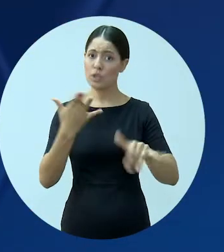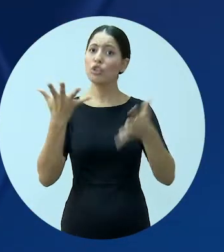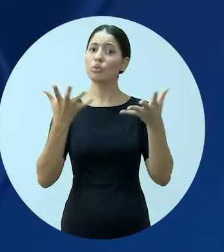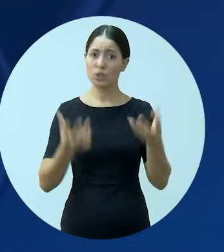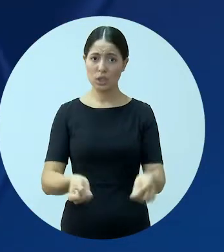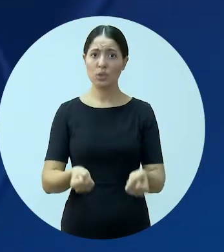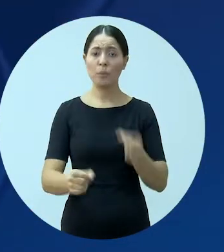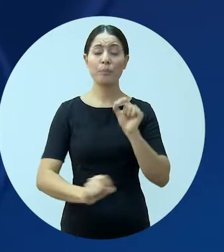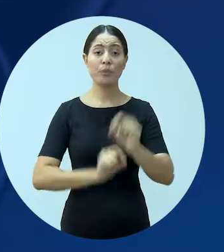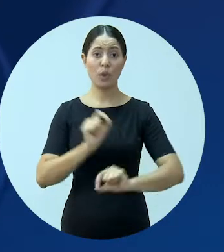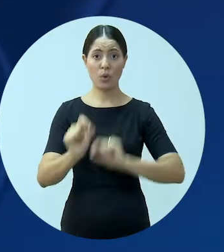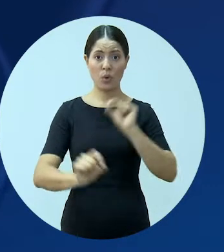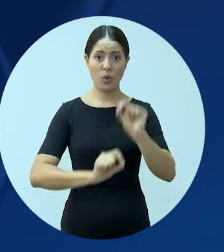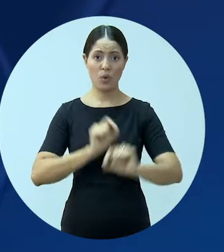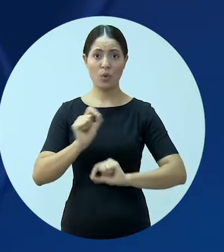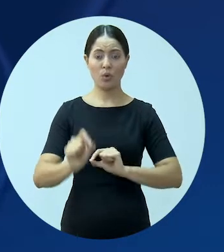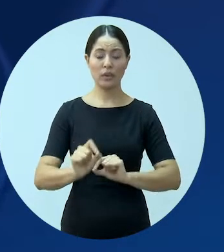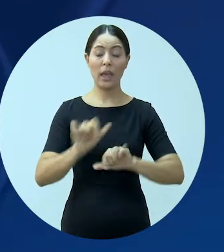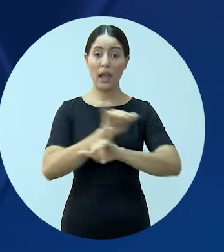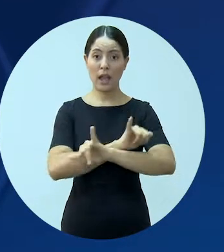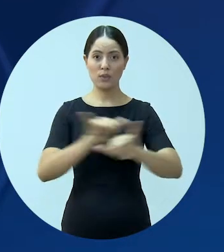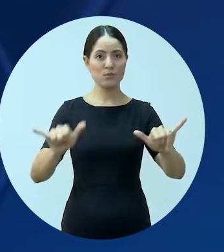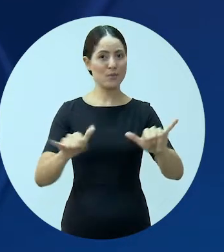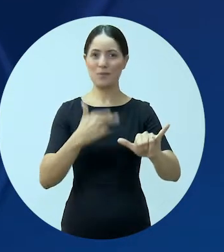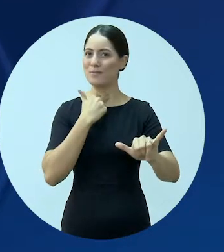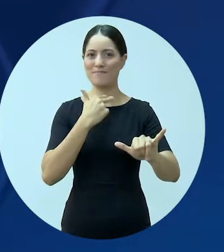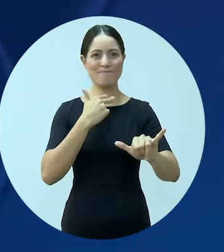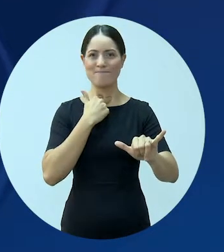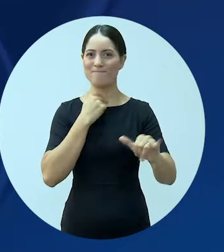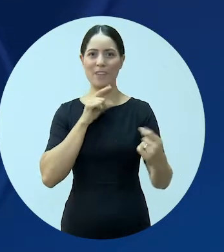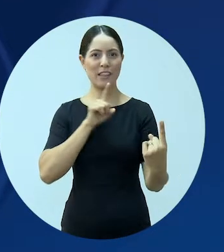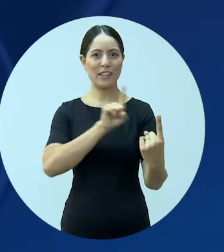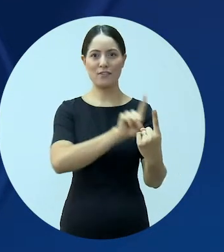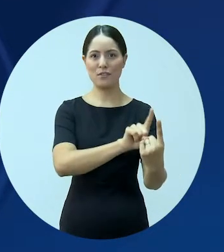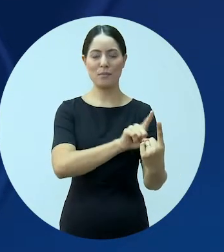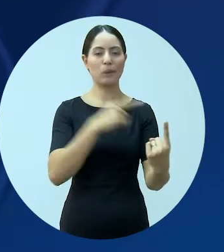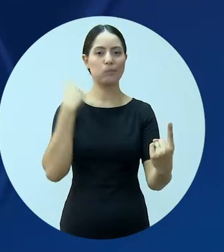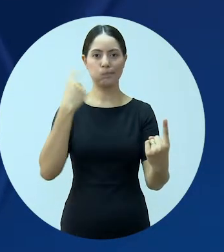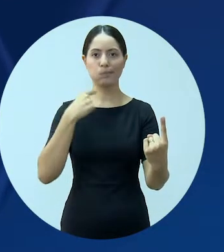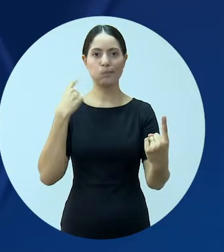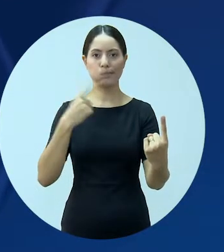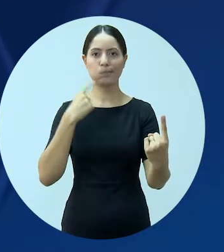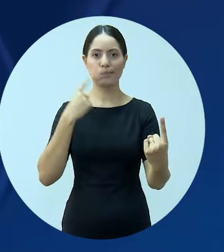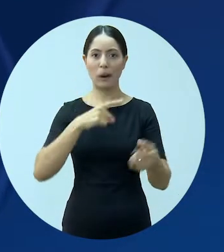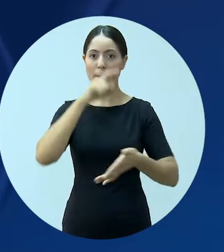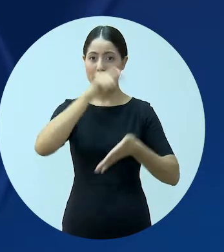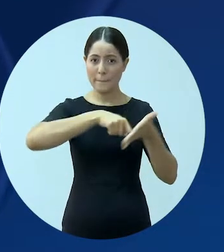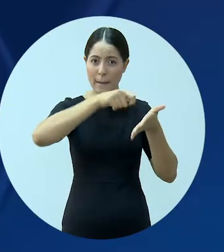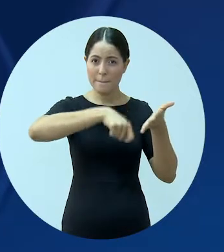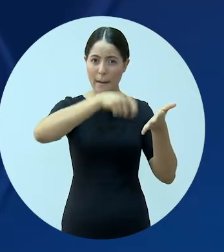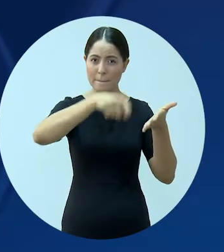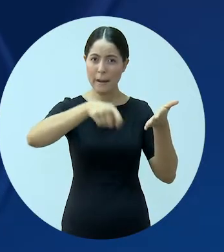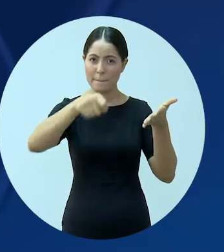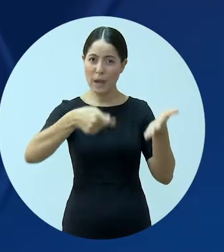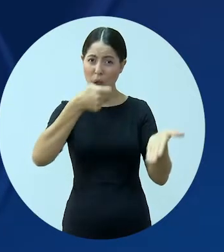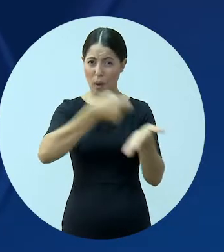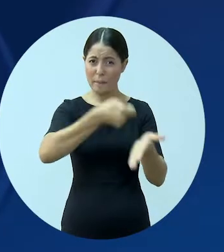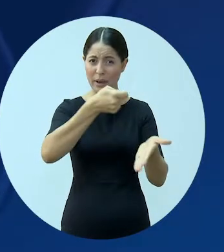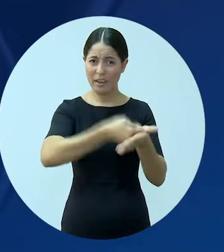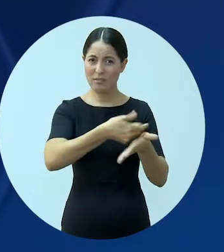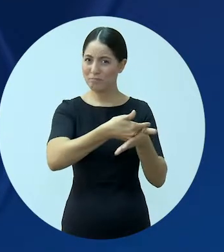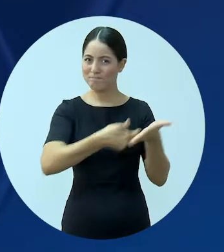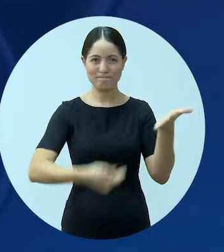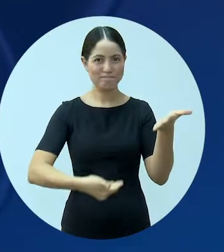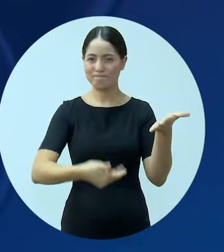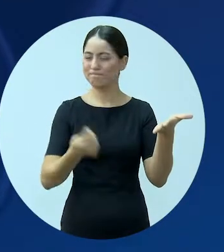pedido da OAB e determinou que não se pode associar o atendimento de advogados ao preenchimento obrigatório de